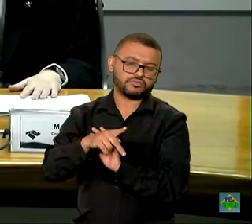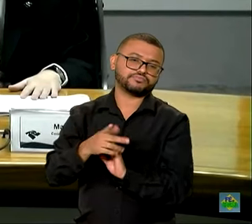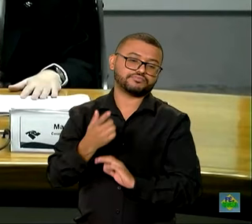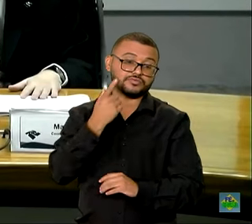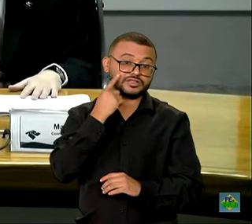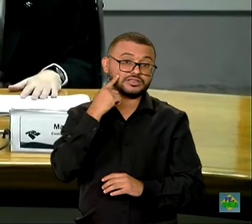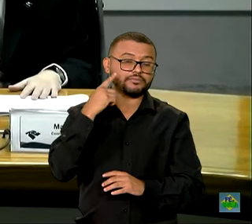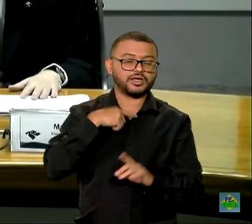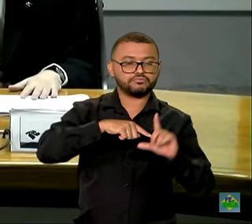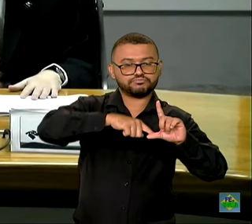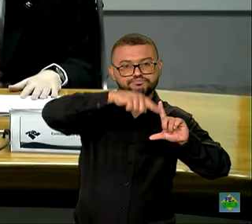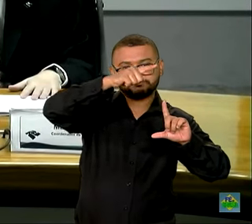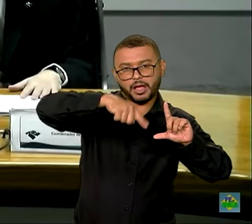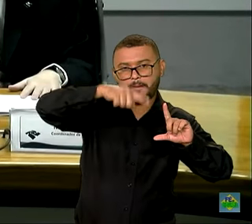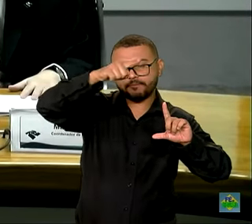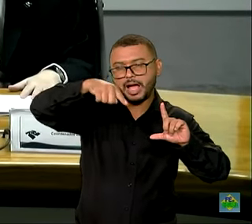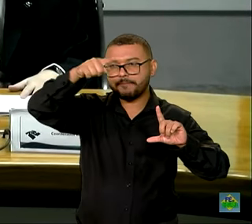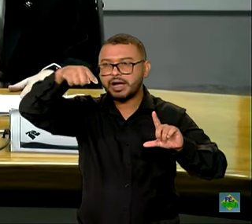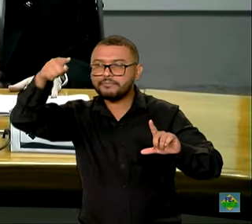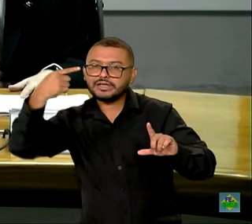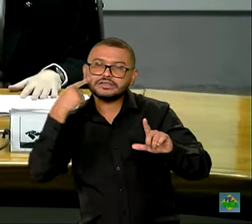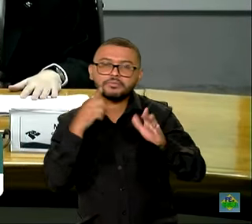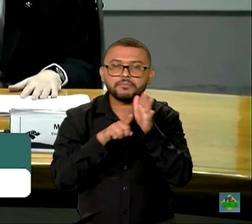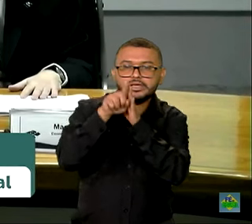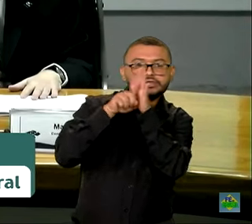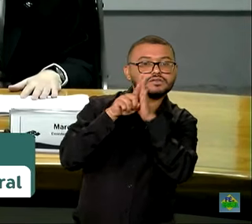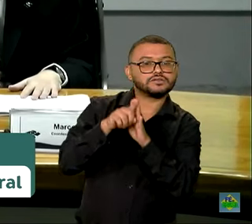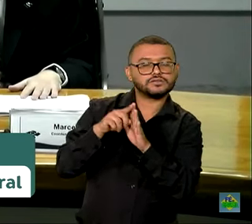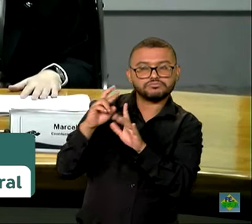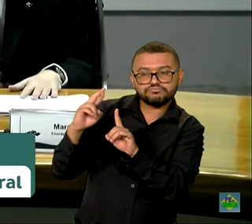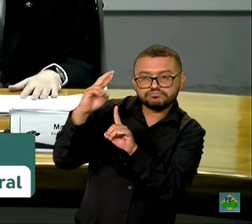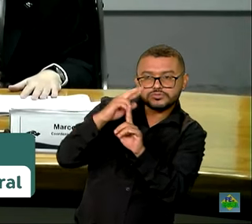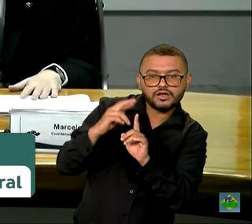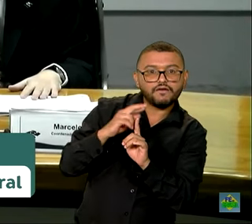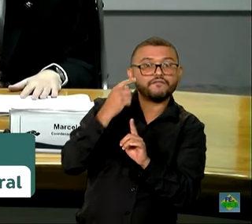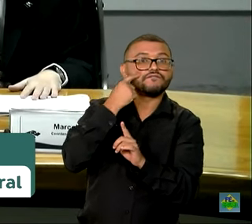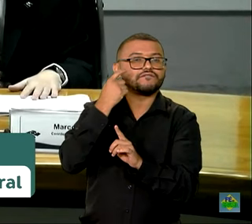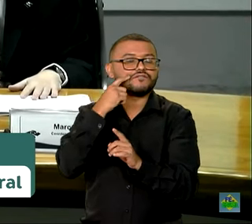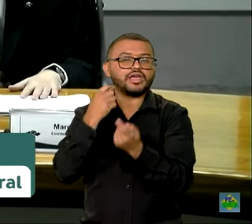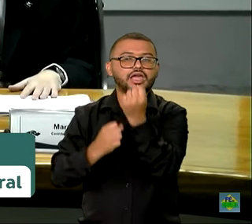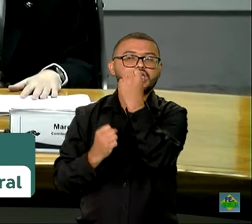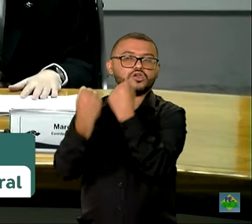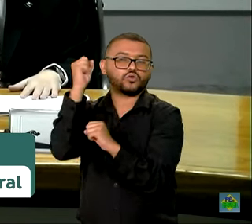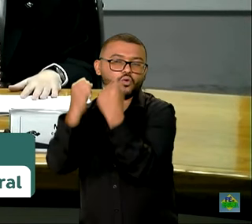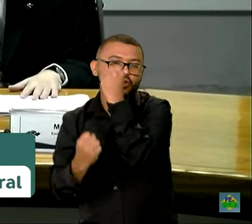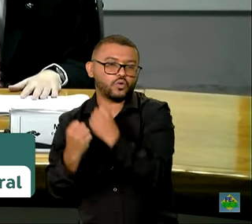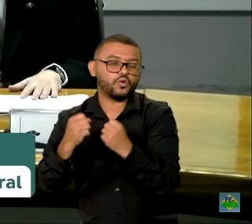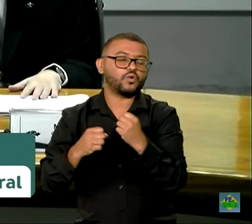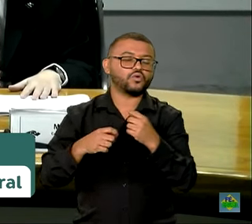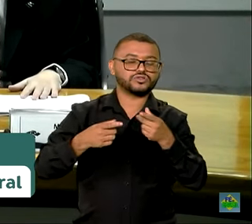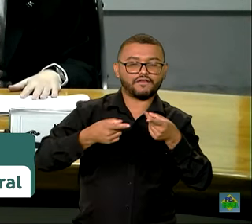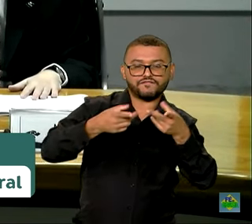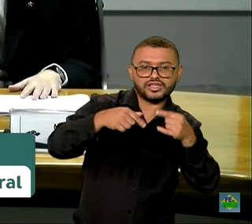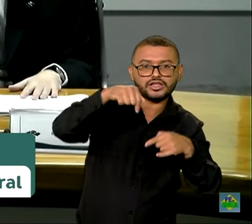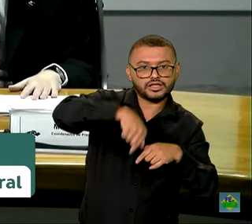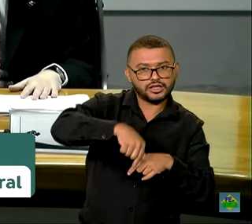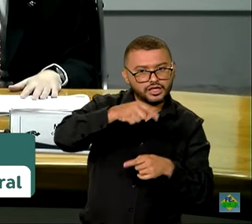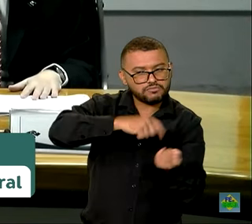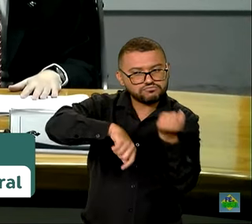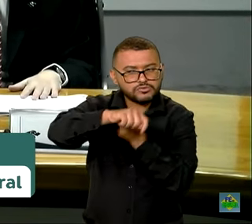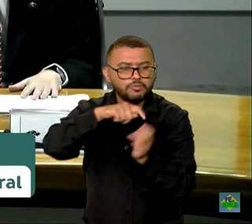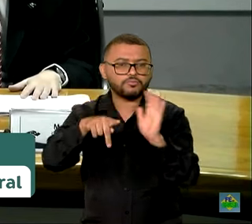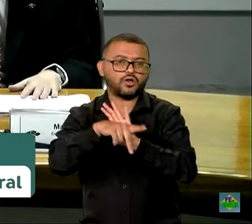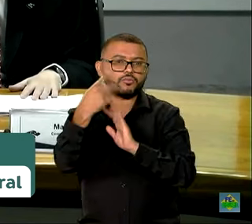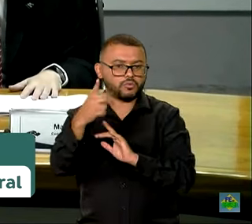aqueles indicadores medidos pelas pesquisas que monitoram o desempenho da indústria, do comércio e dos serviços, estão com